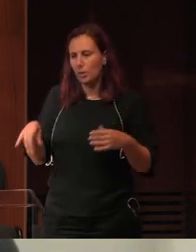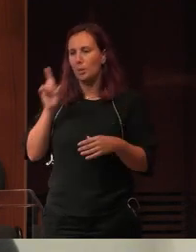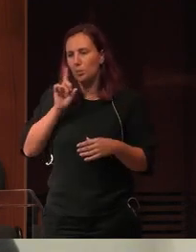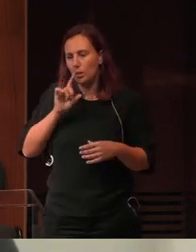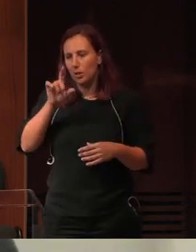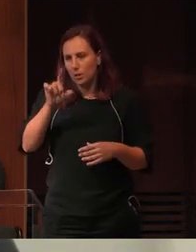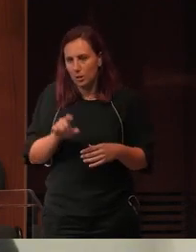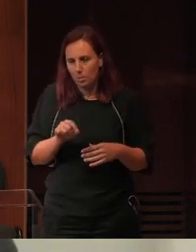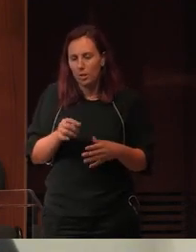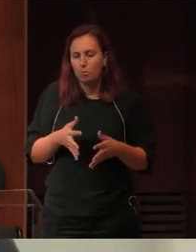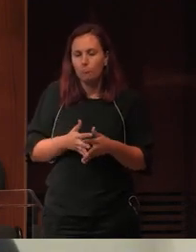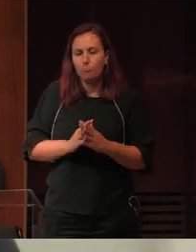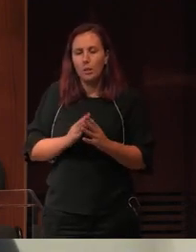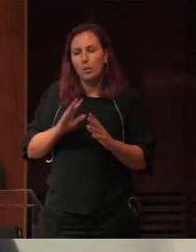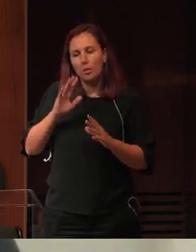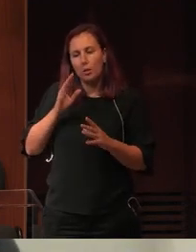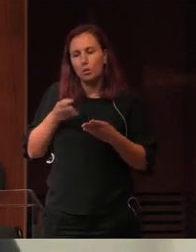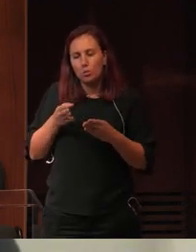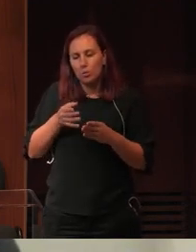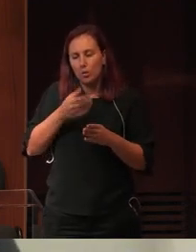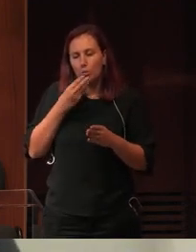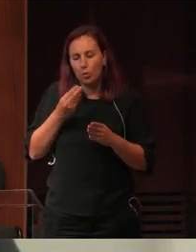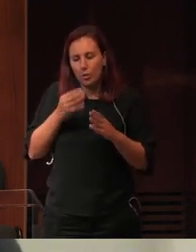também estruturante no desenvolvimento